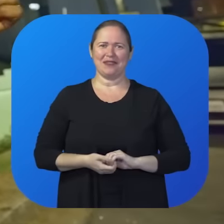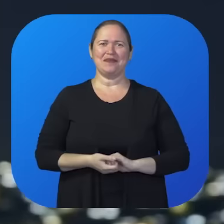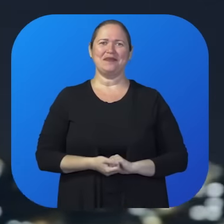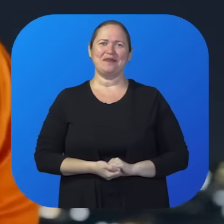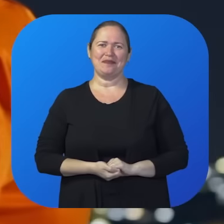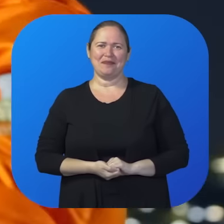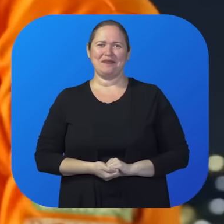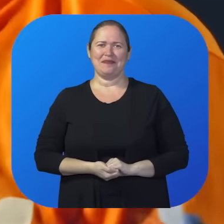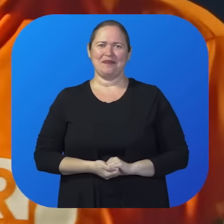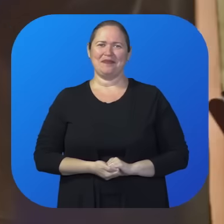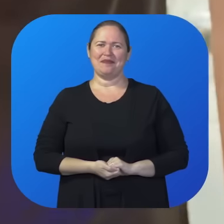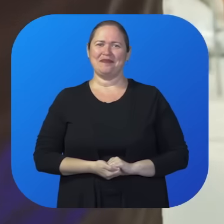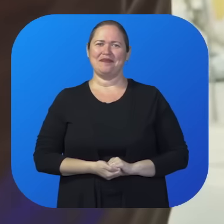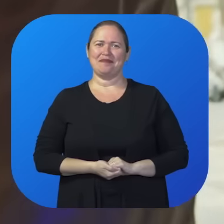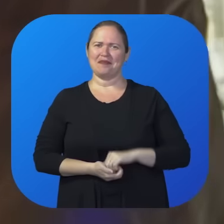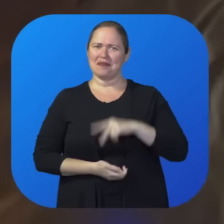graça.